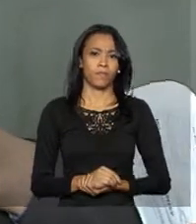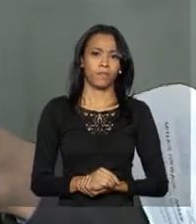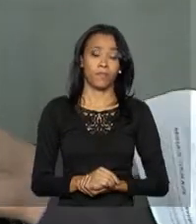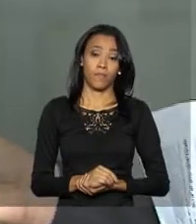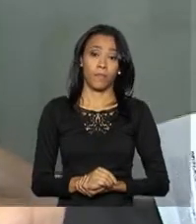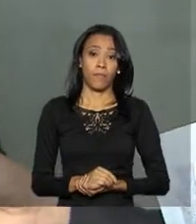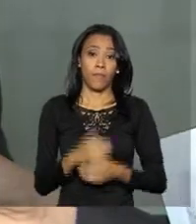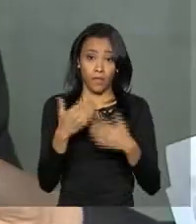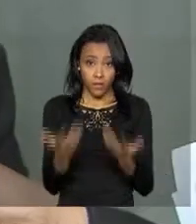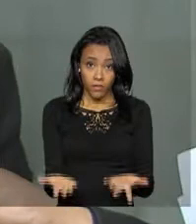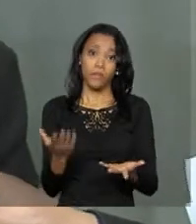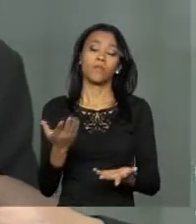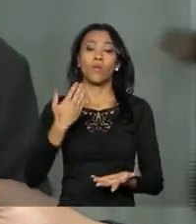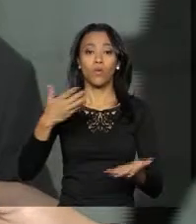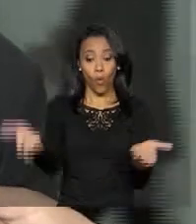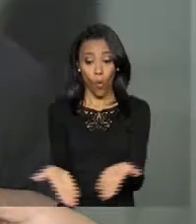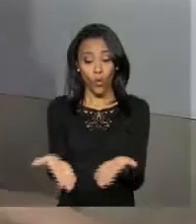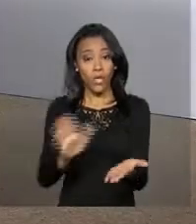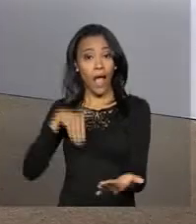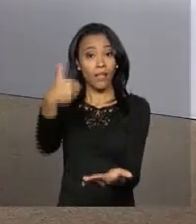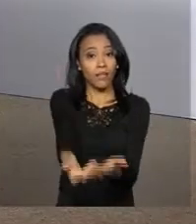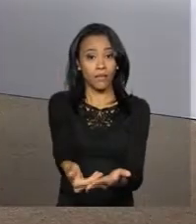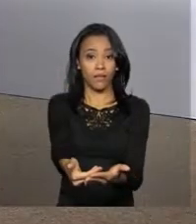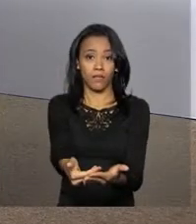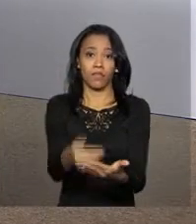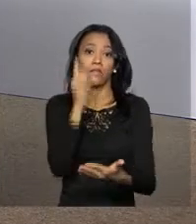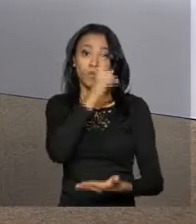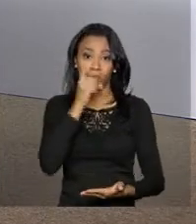tarde. Então nós temos de hoje até domingo à tarde...